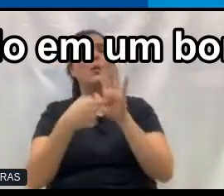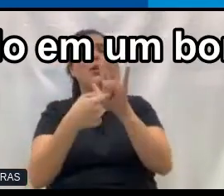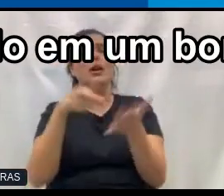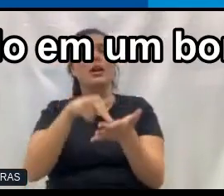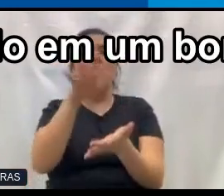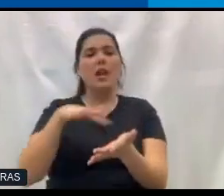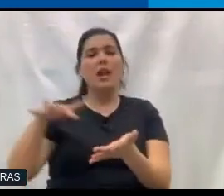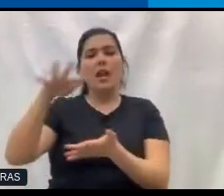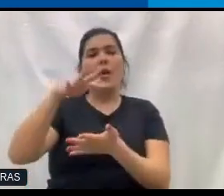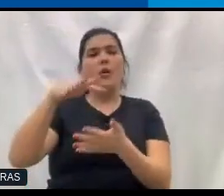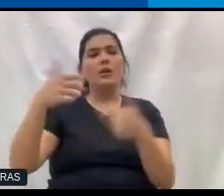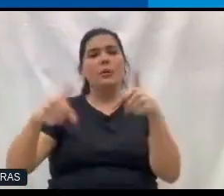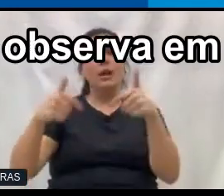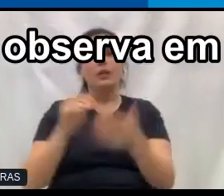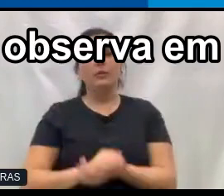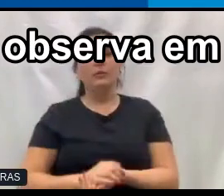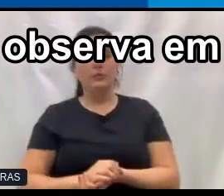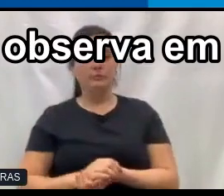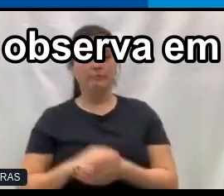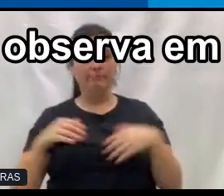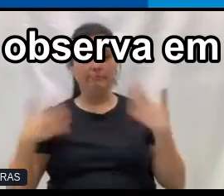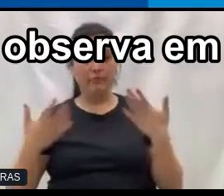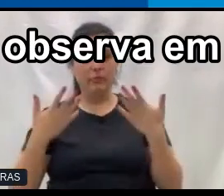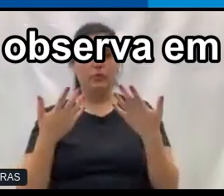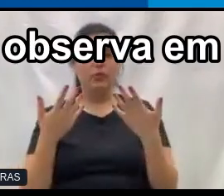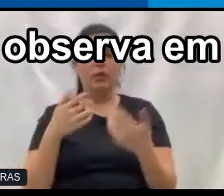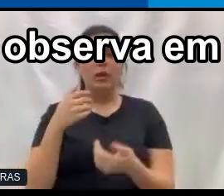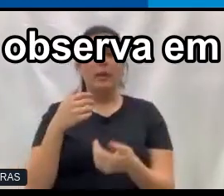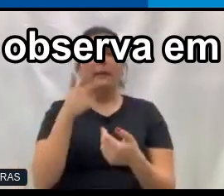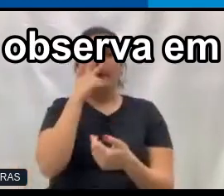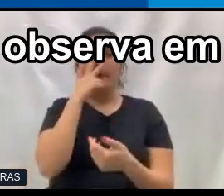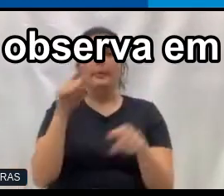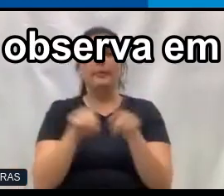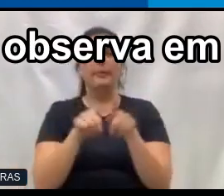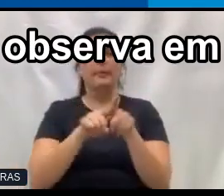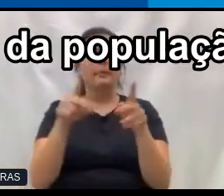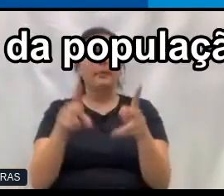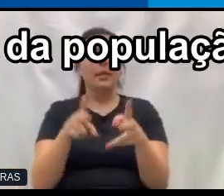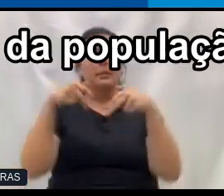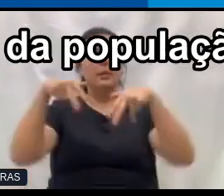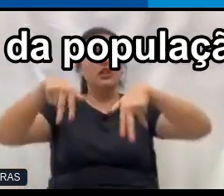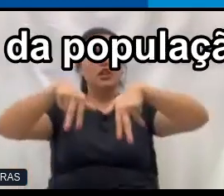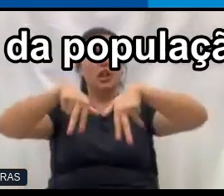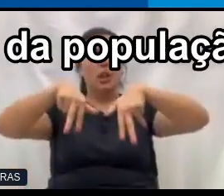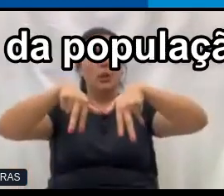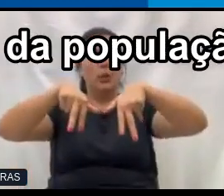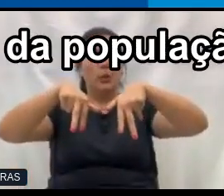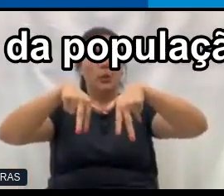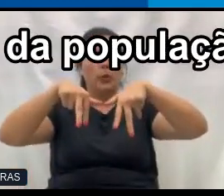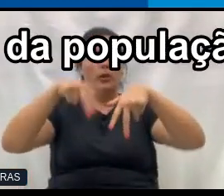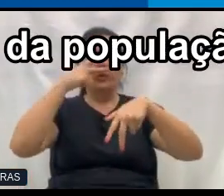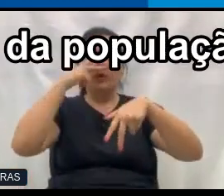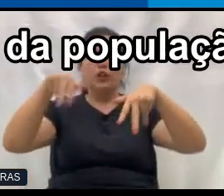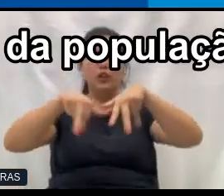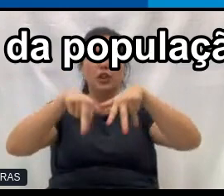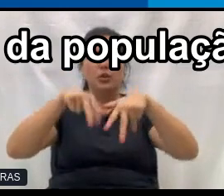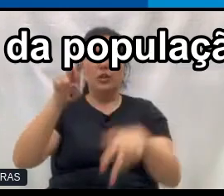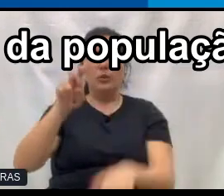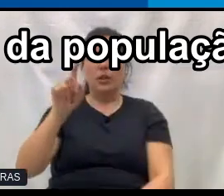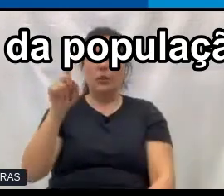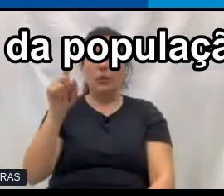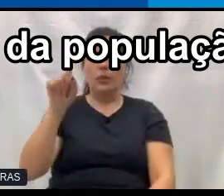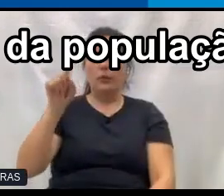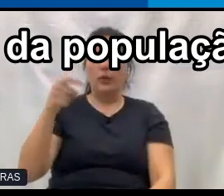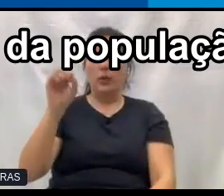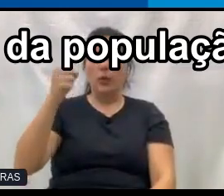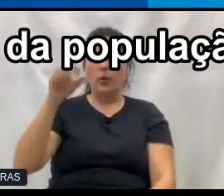executivo? Situação muito parecida a gente observa em relação ao gênero, né? Do ponto de vista de gênero, 51,8% da